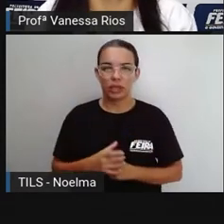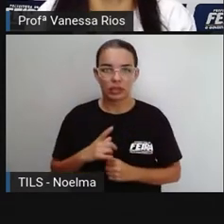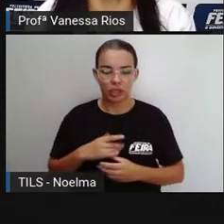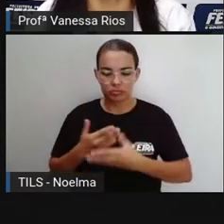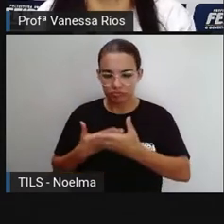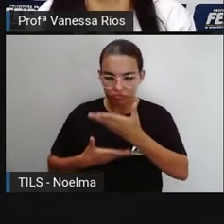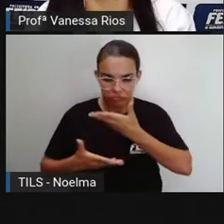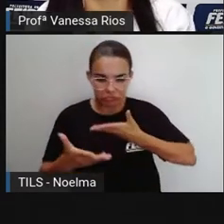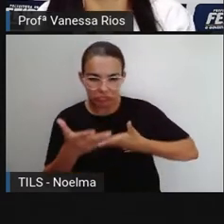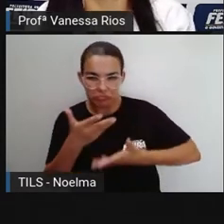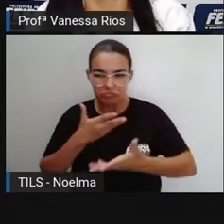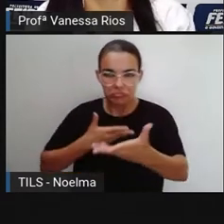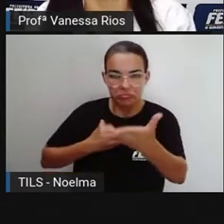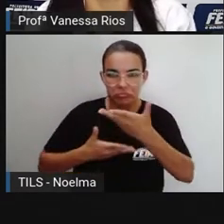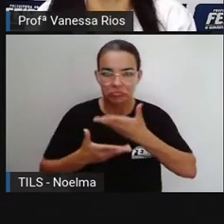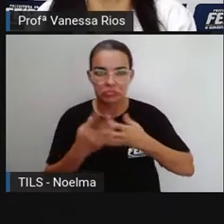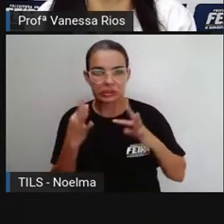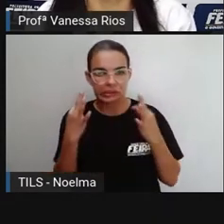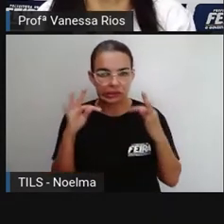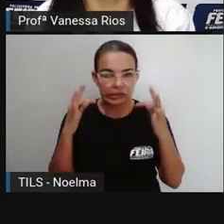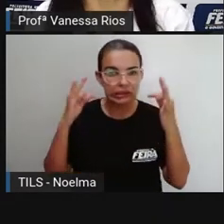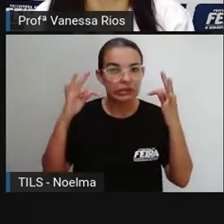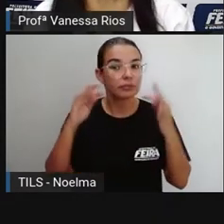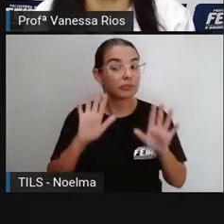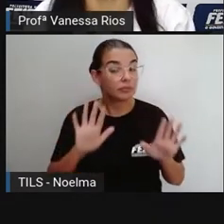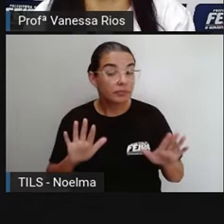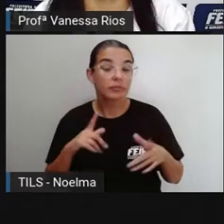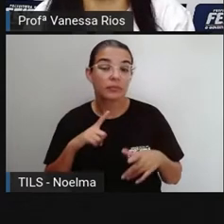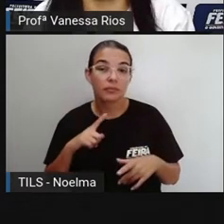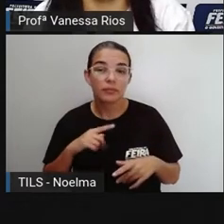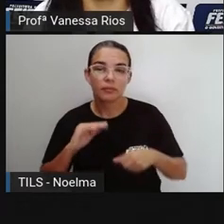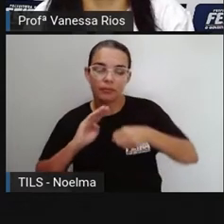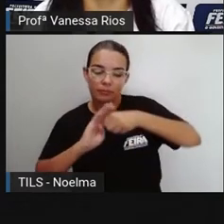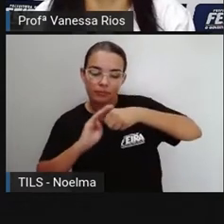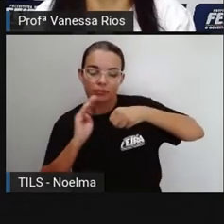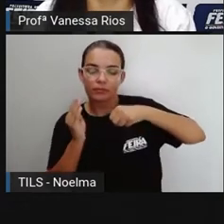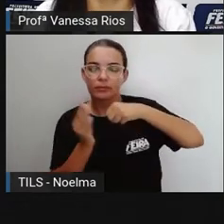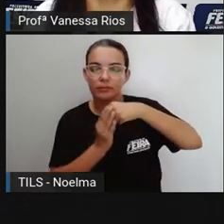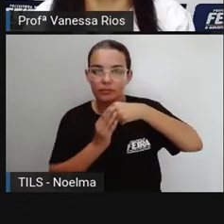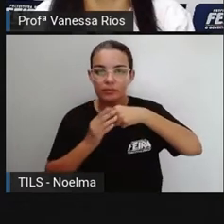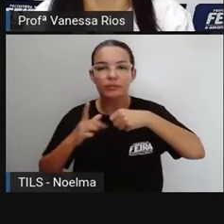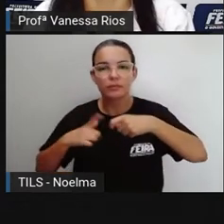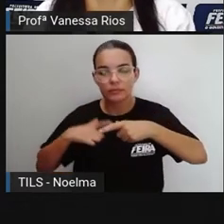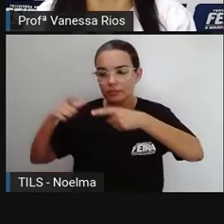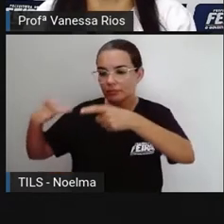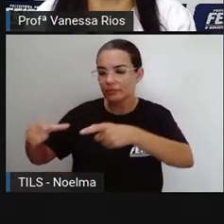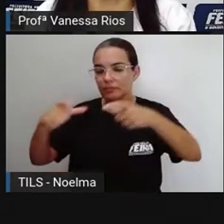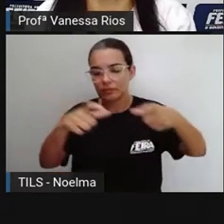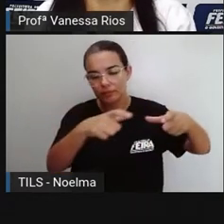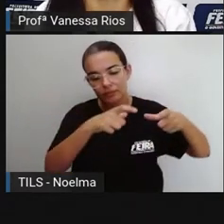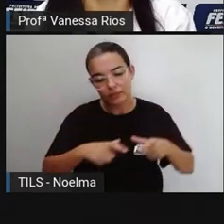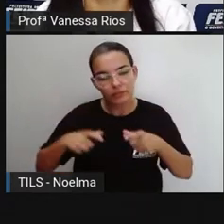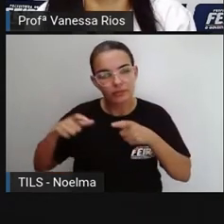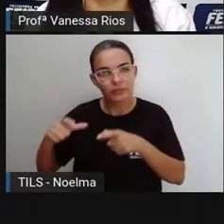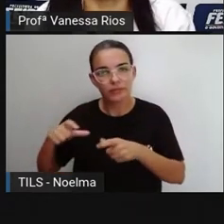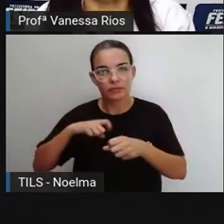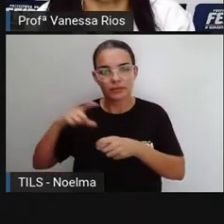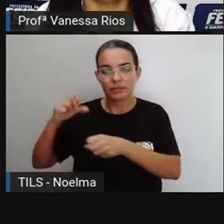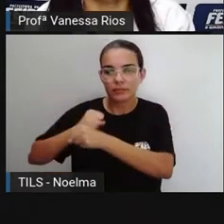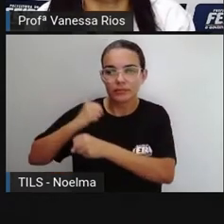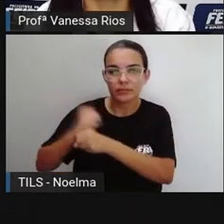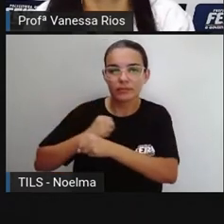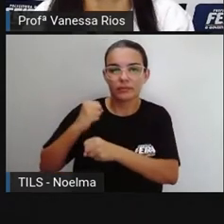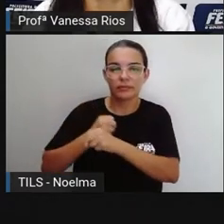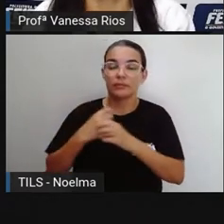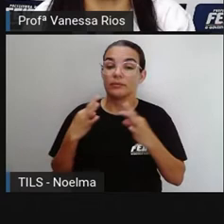tecnológica ou de equipamentos, com a presença de construções e de lugares onde a tecnologia está